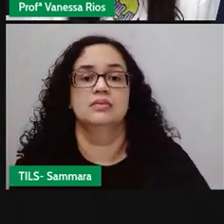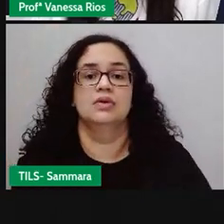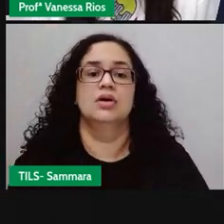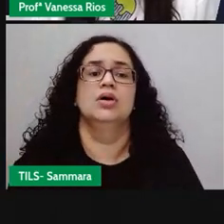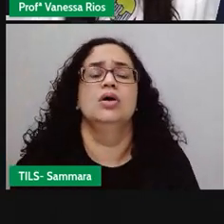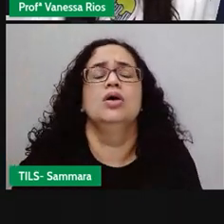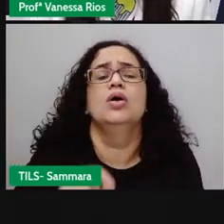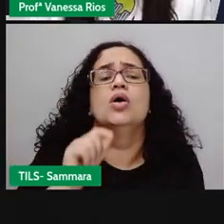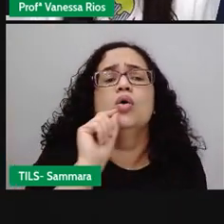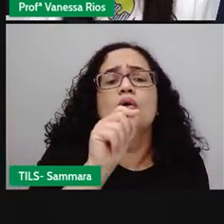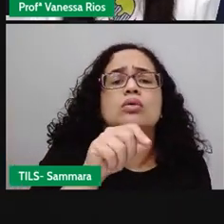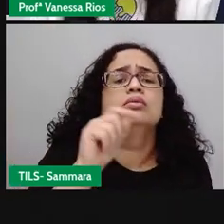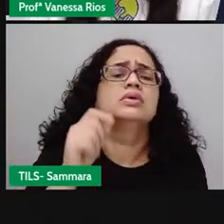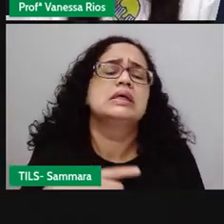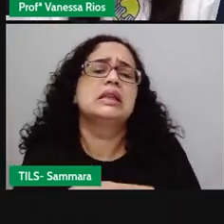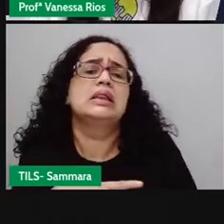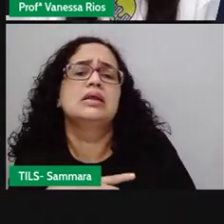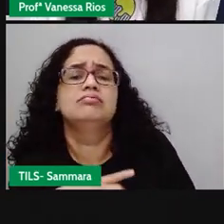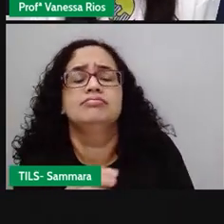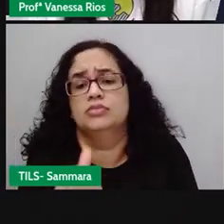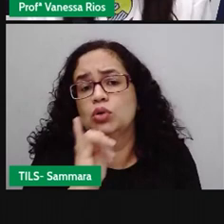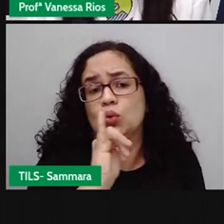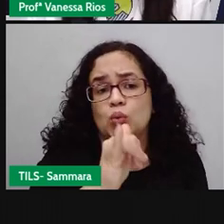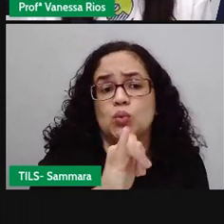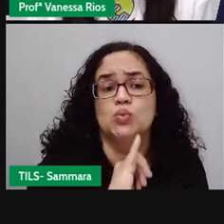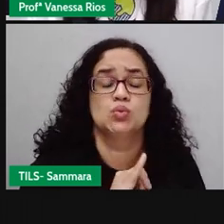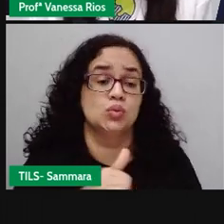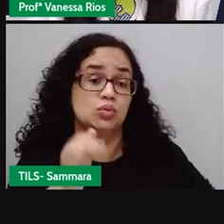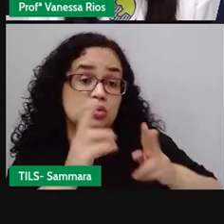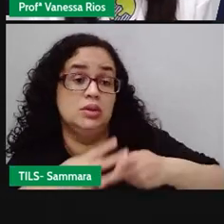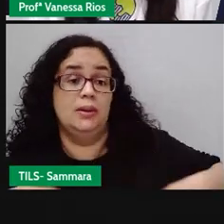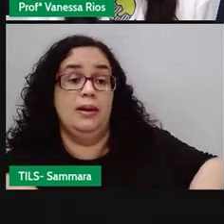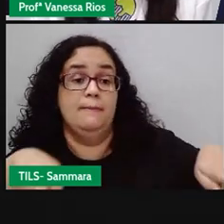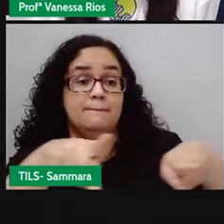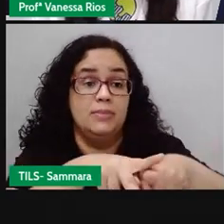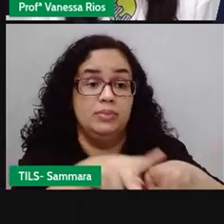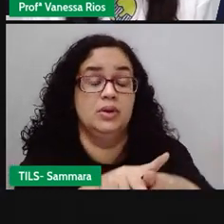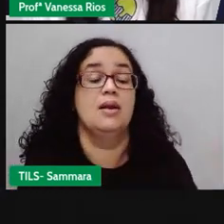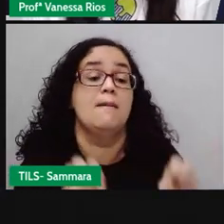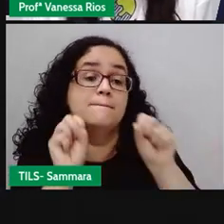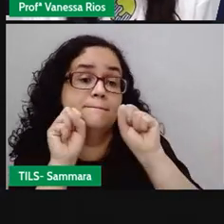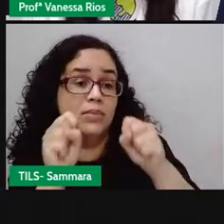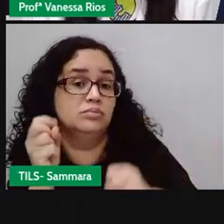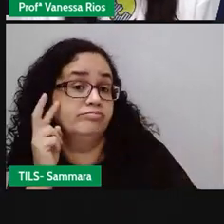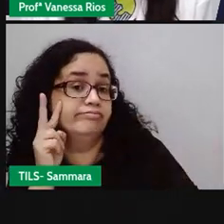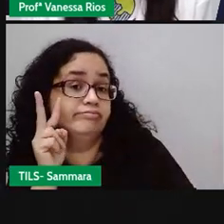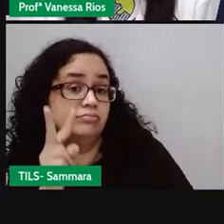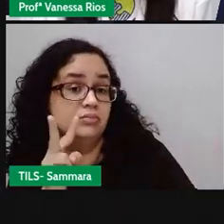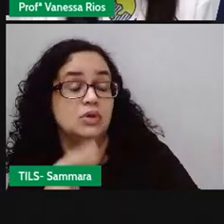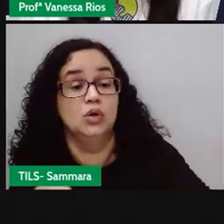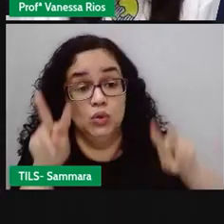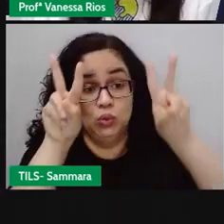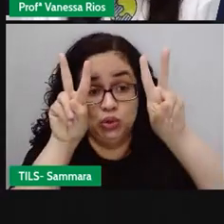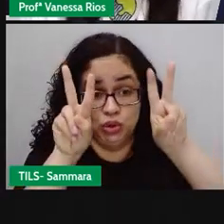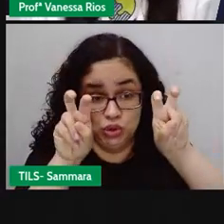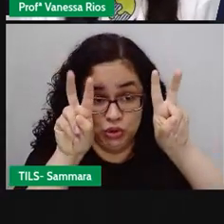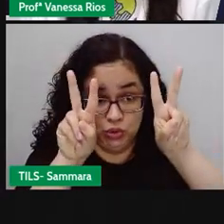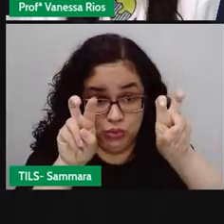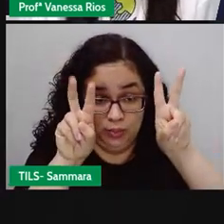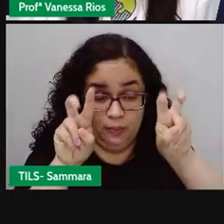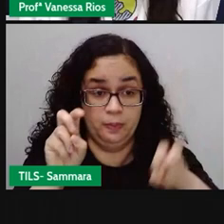Mas aí, como elementos principais dos contos populares, a gente pode identificar o título,